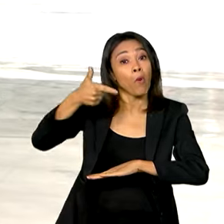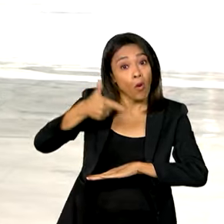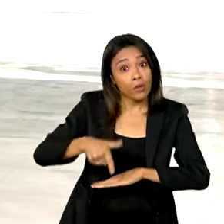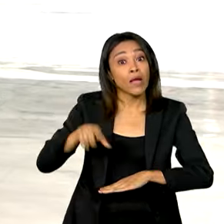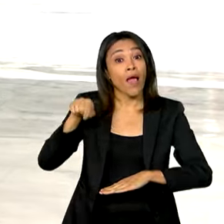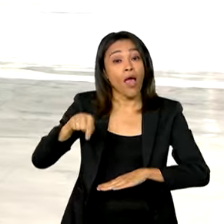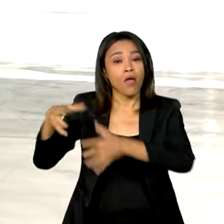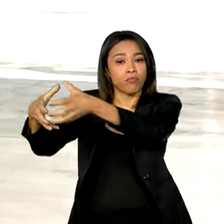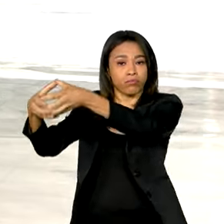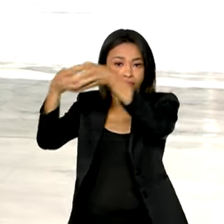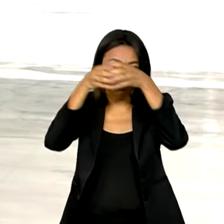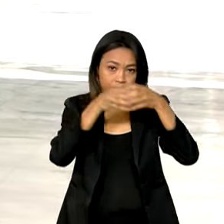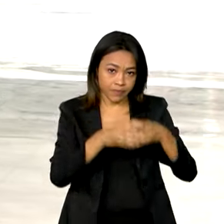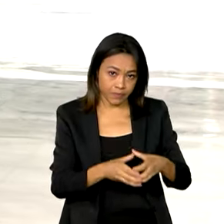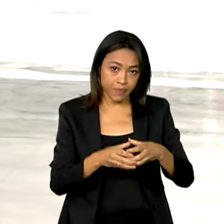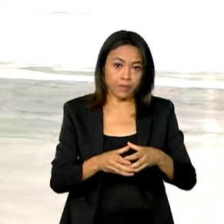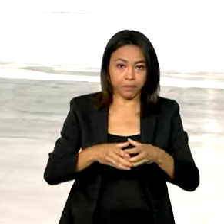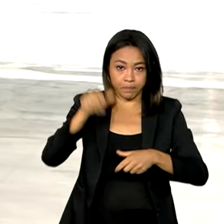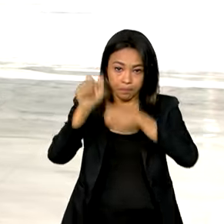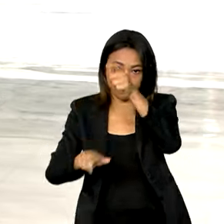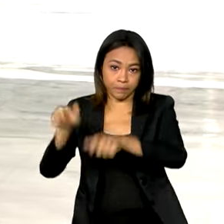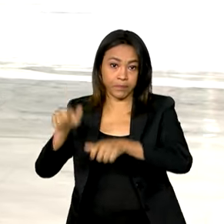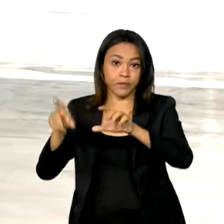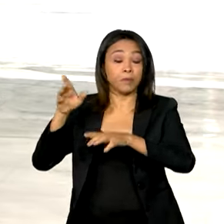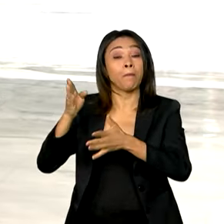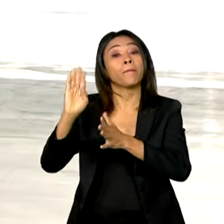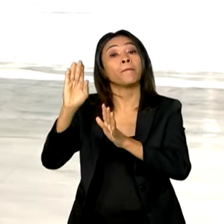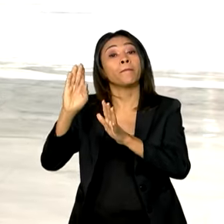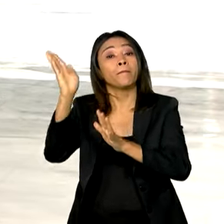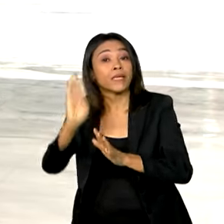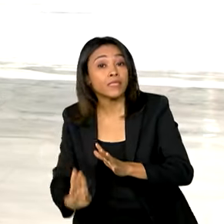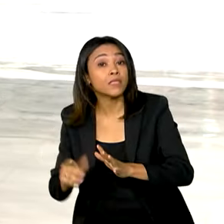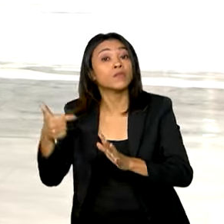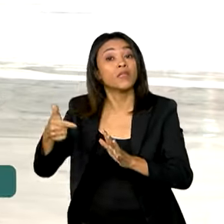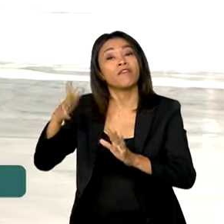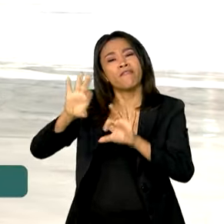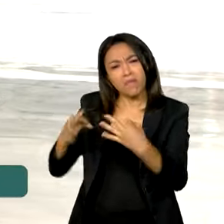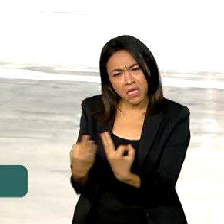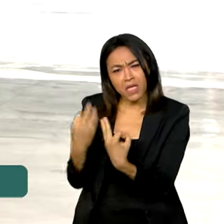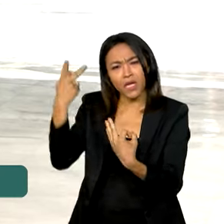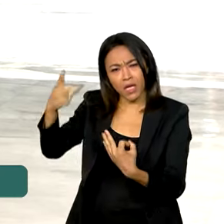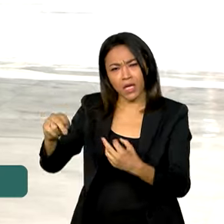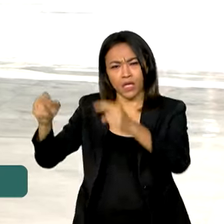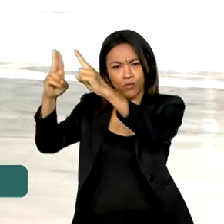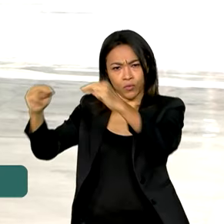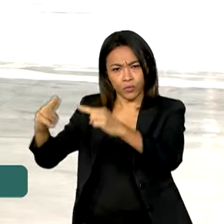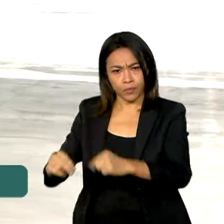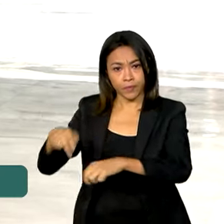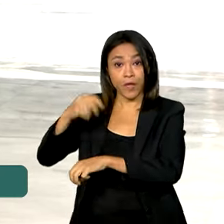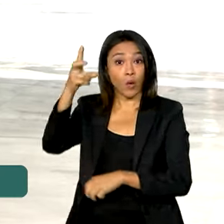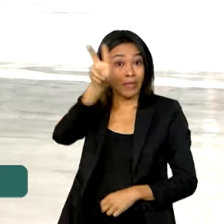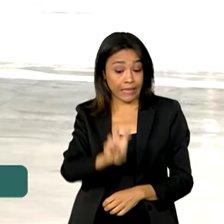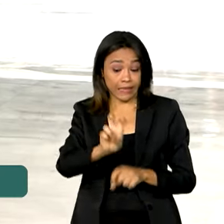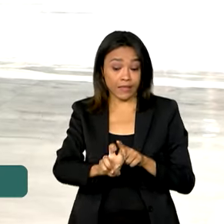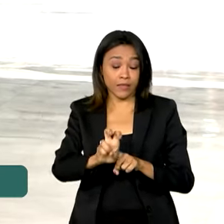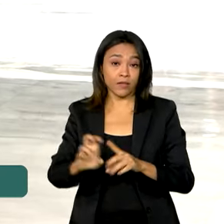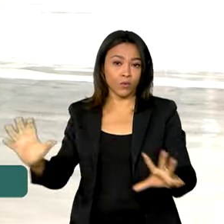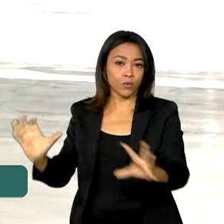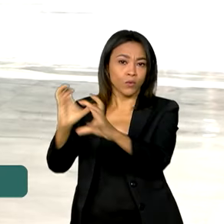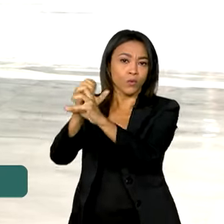voo de repatriação de brasileiros e familiares do Líbano. Esse é o quinto voo e ele veio trazendo 220